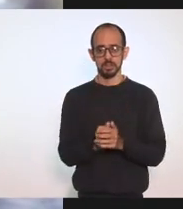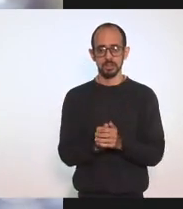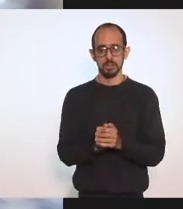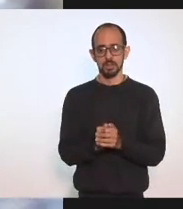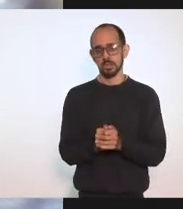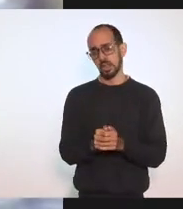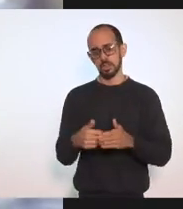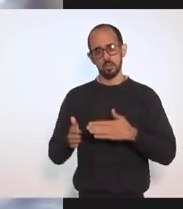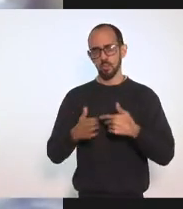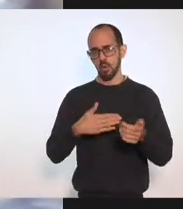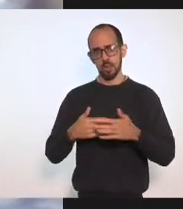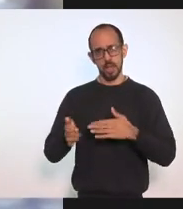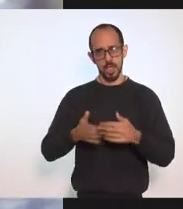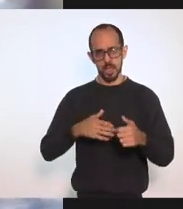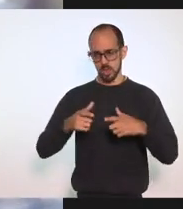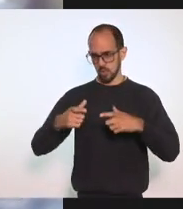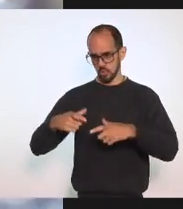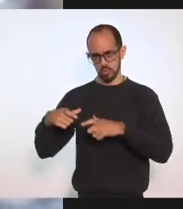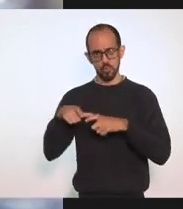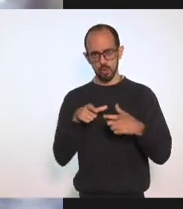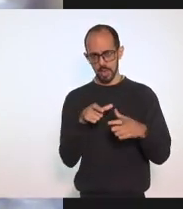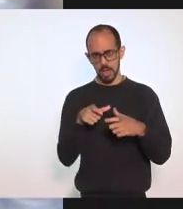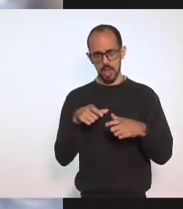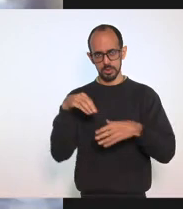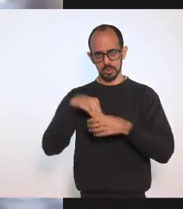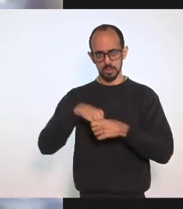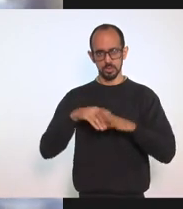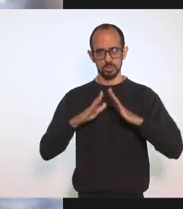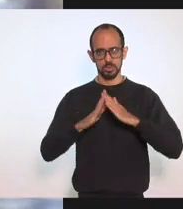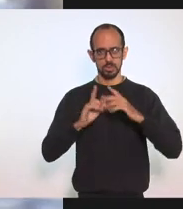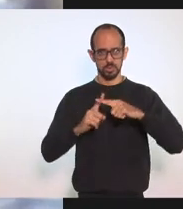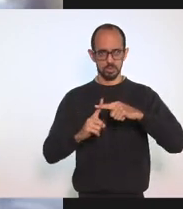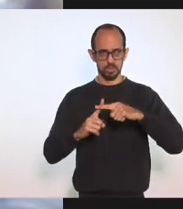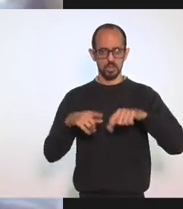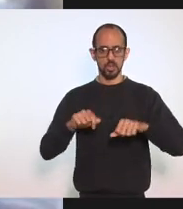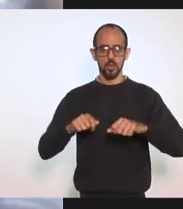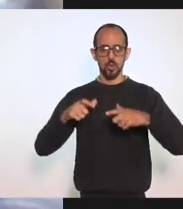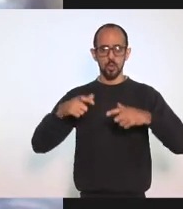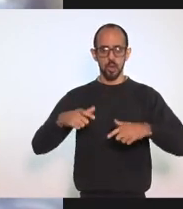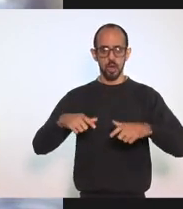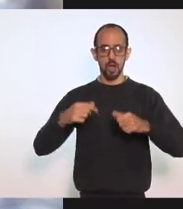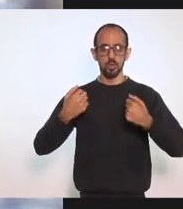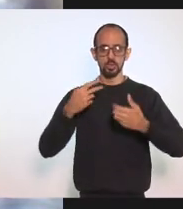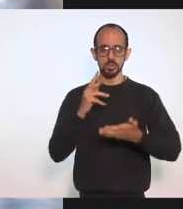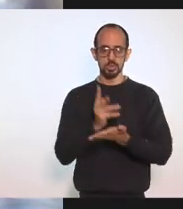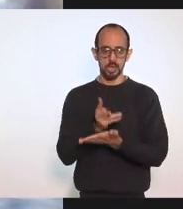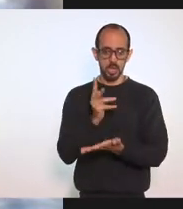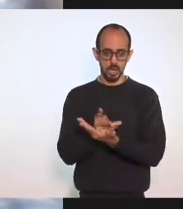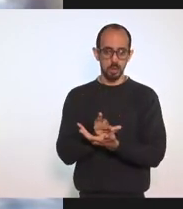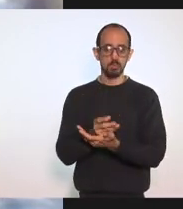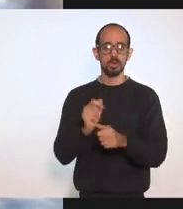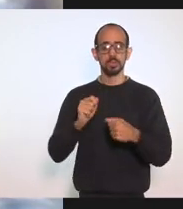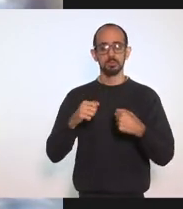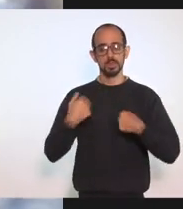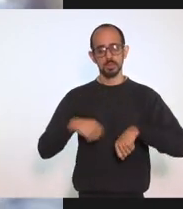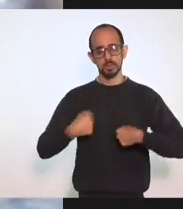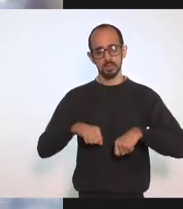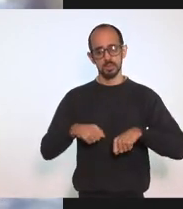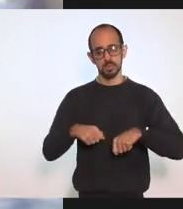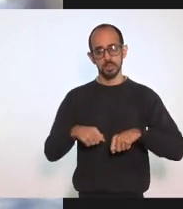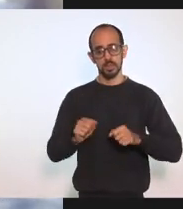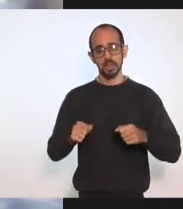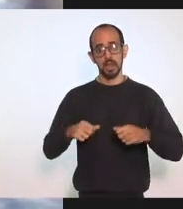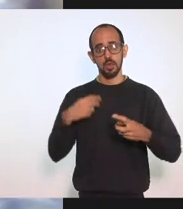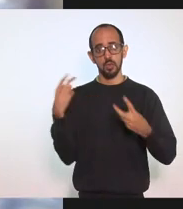pátio Dentro da igreja Em todas as salas O ambiente Sempre Se procura Que seja Bem